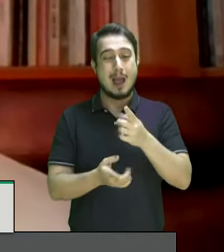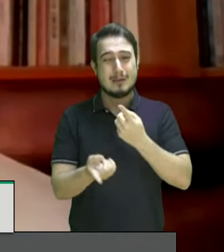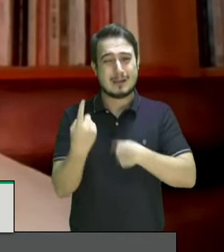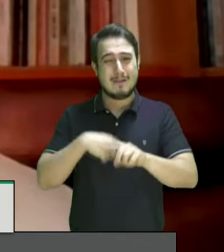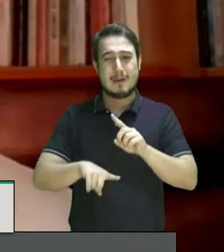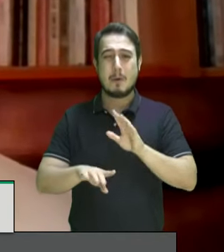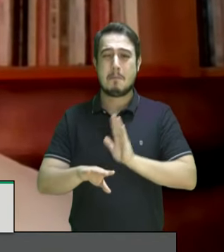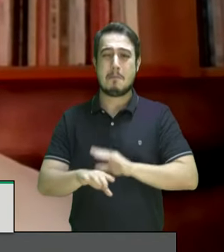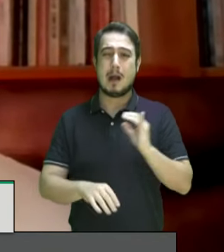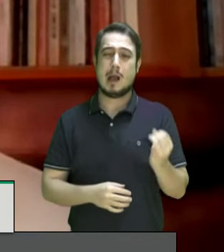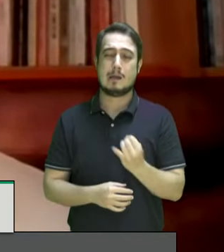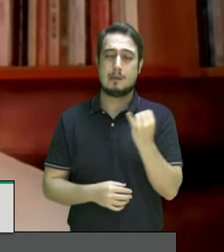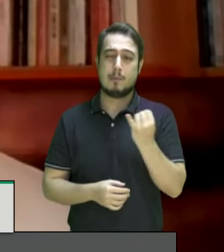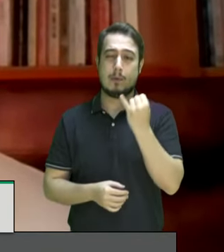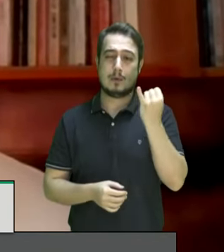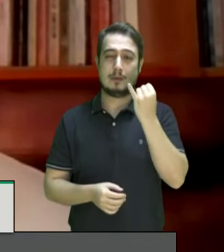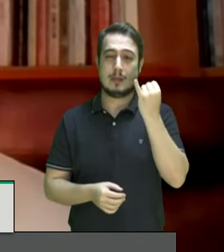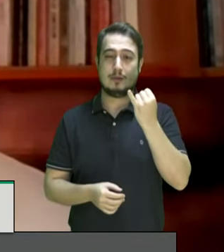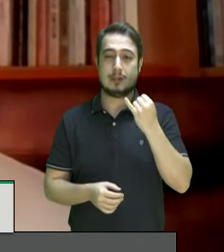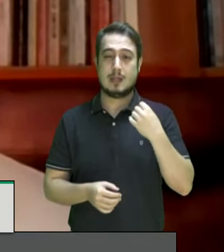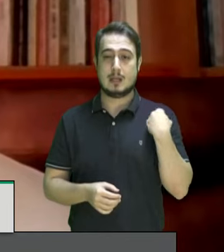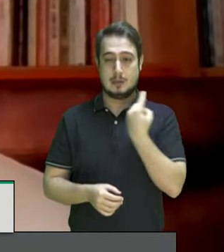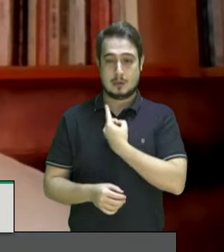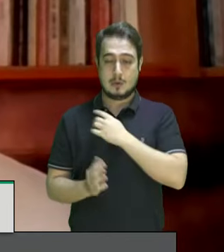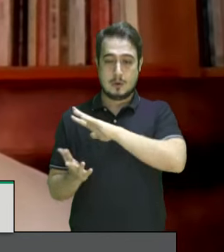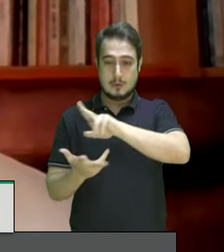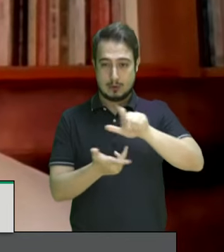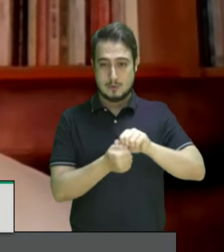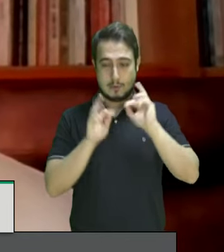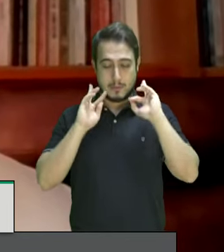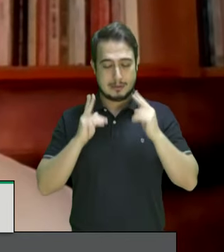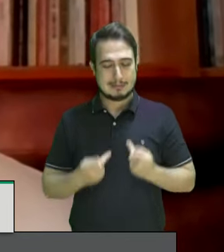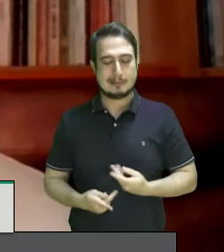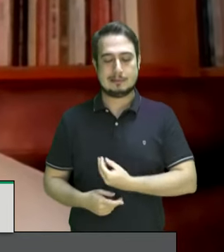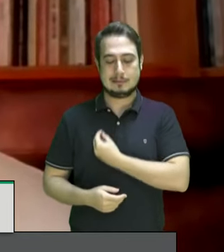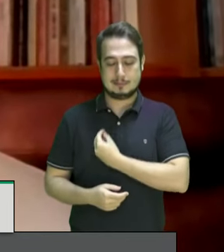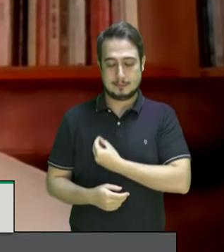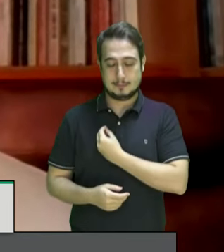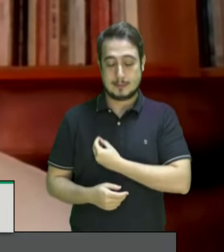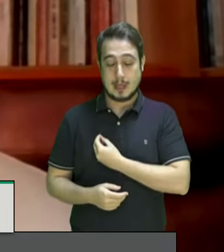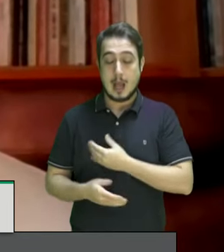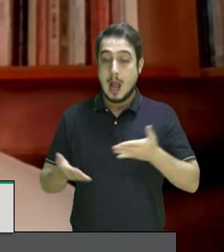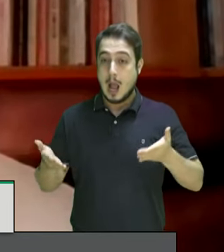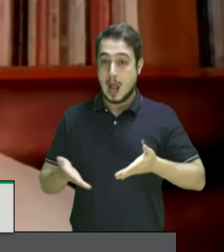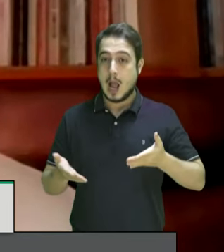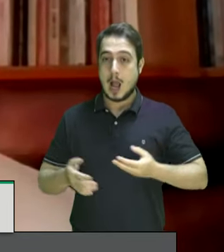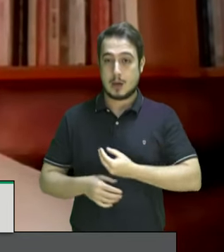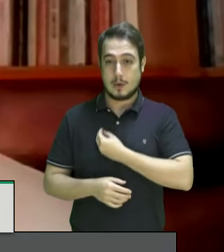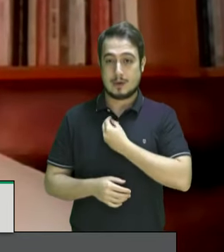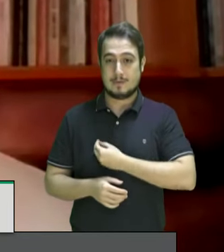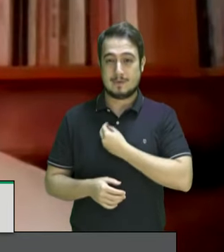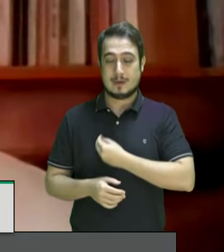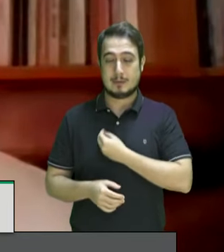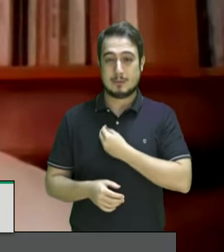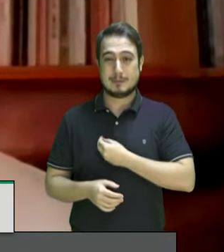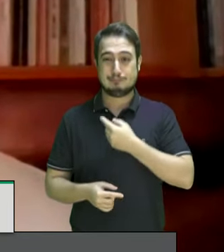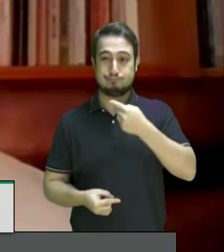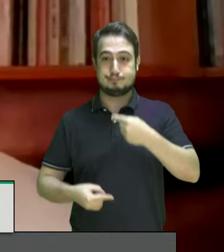importantes que enfrenta a humanidade em seu conjunto. Estamos em um momento de grandes contrastes.